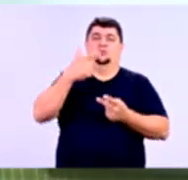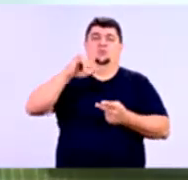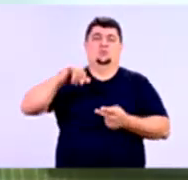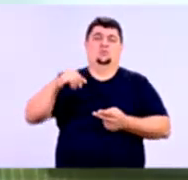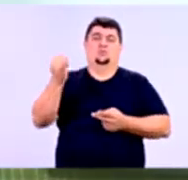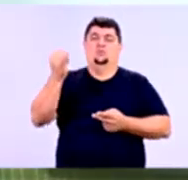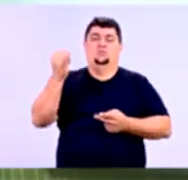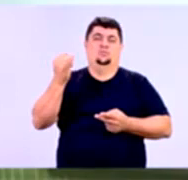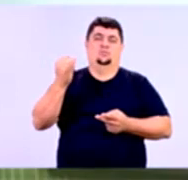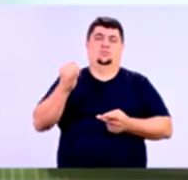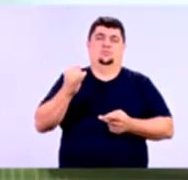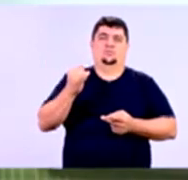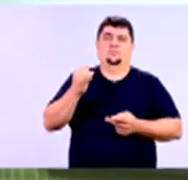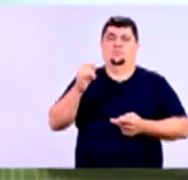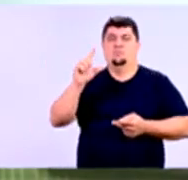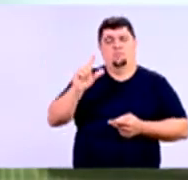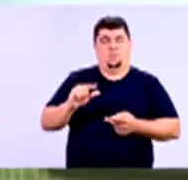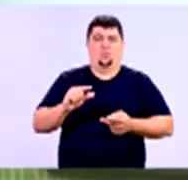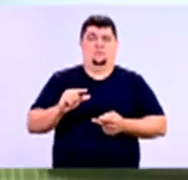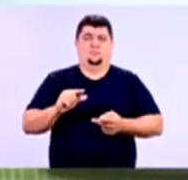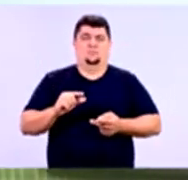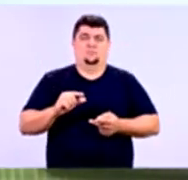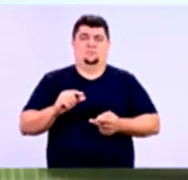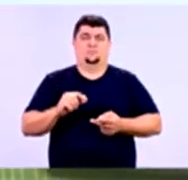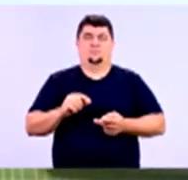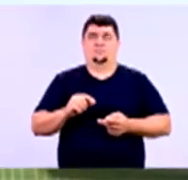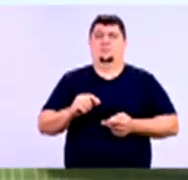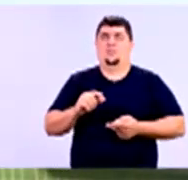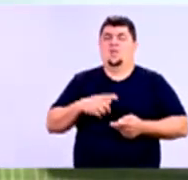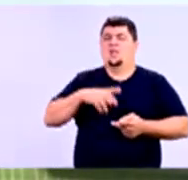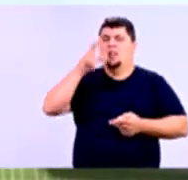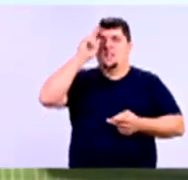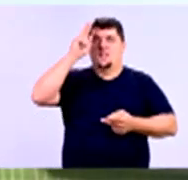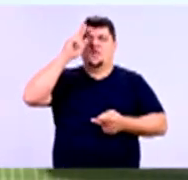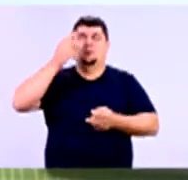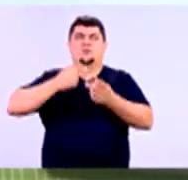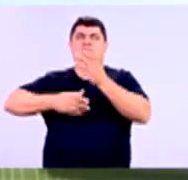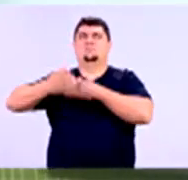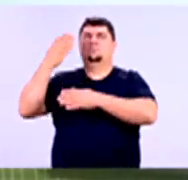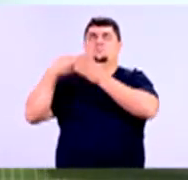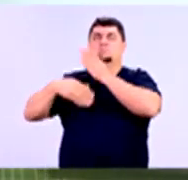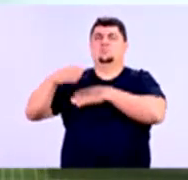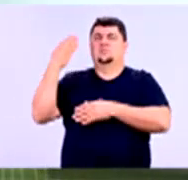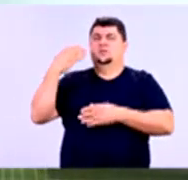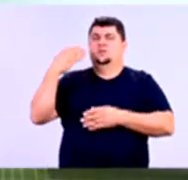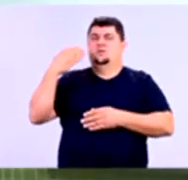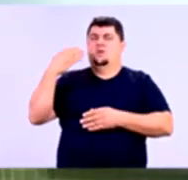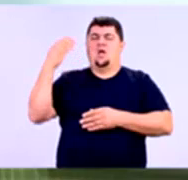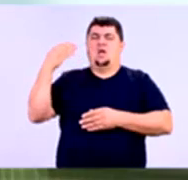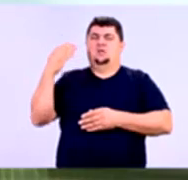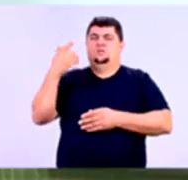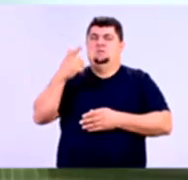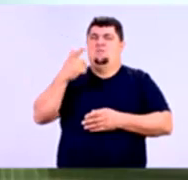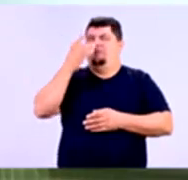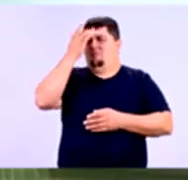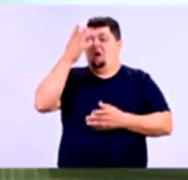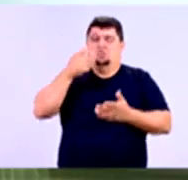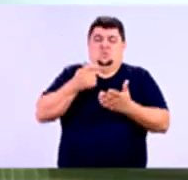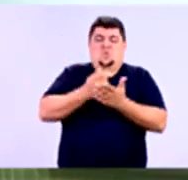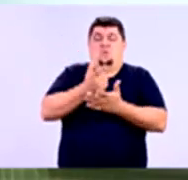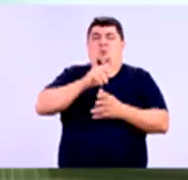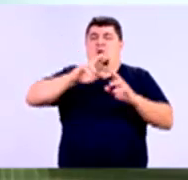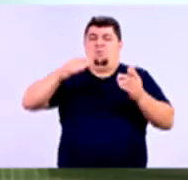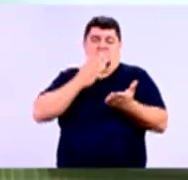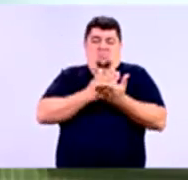estão baixos. No contrário, algumas pessoas podem lembrar que no passado, na economia, nem sempre foi tão fácil comprar uma coisa em várias prestações